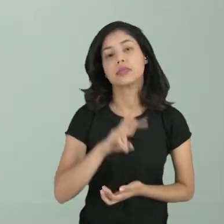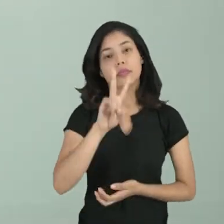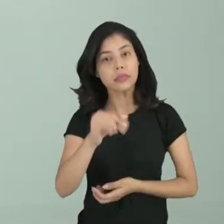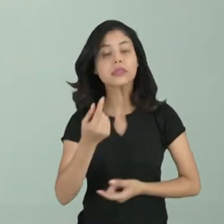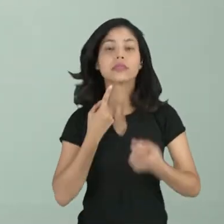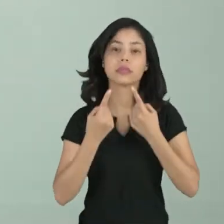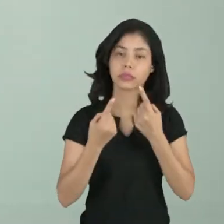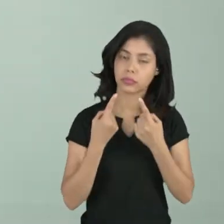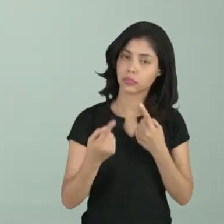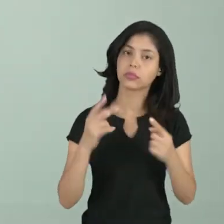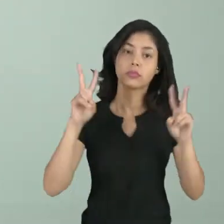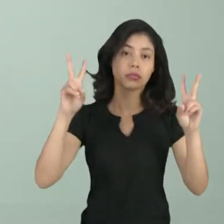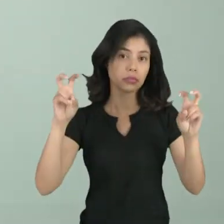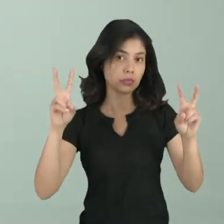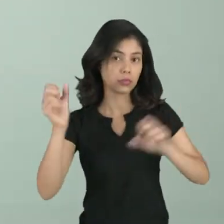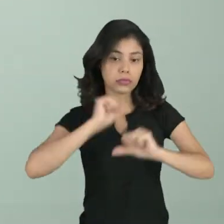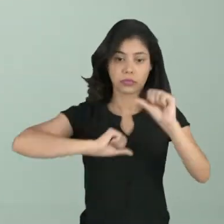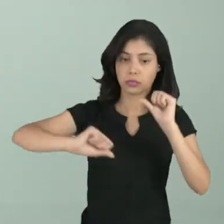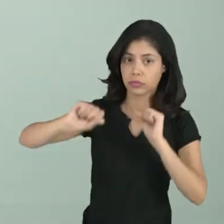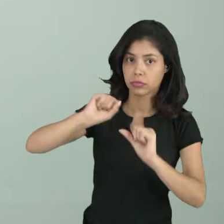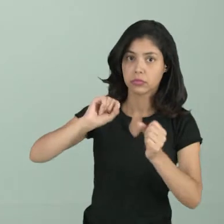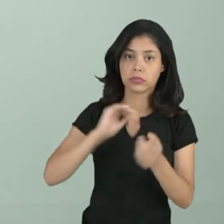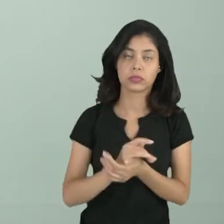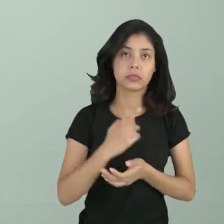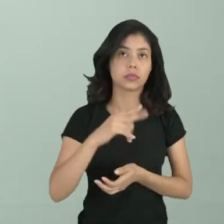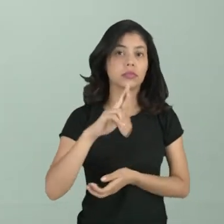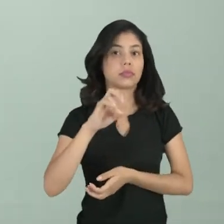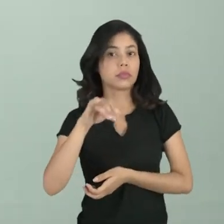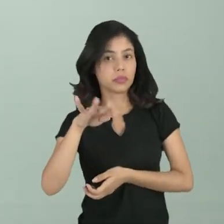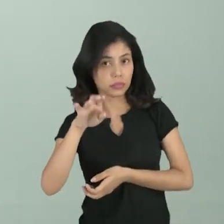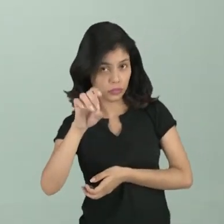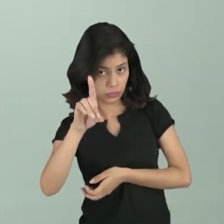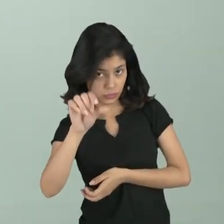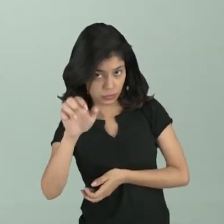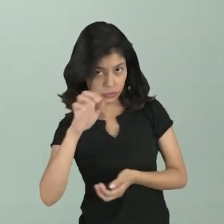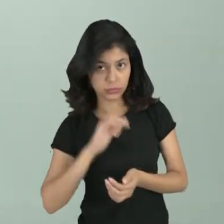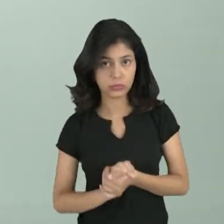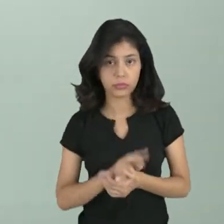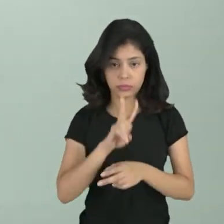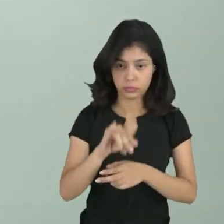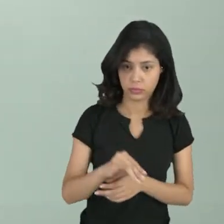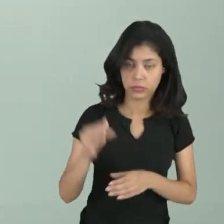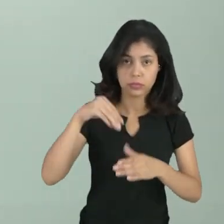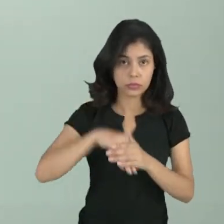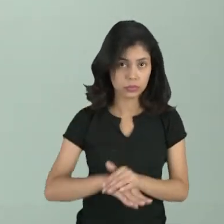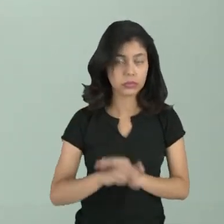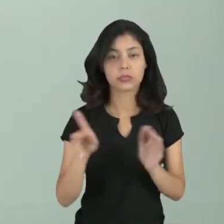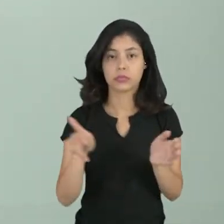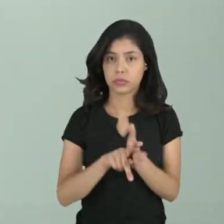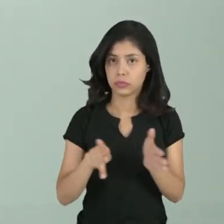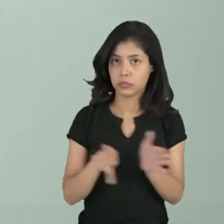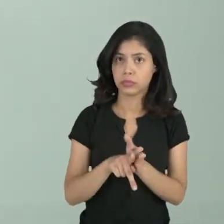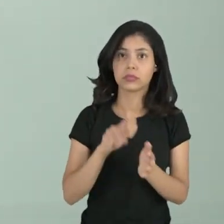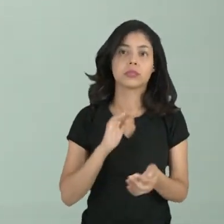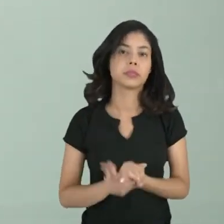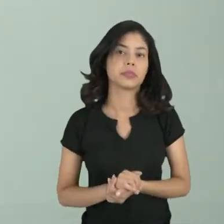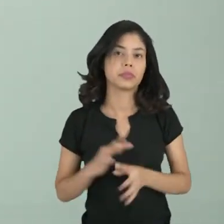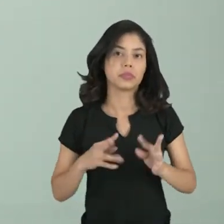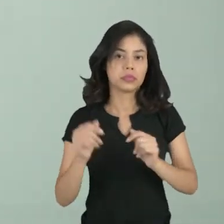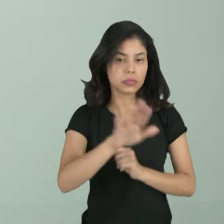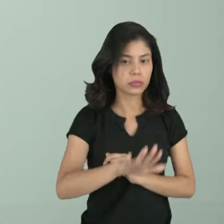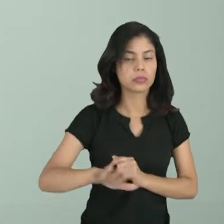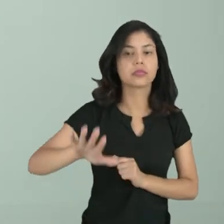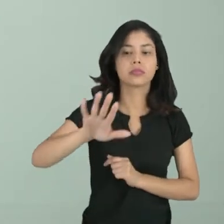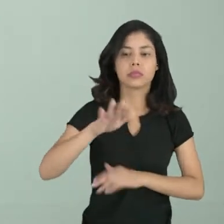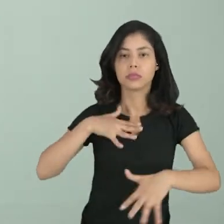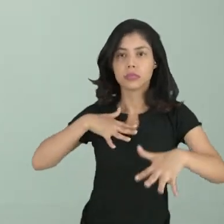criar uma teoria contrária ao pensamento de Parmênides. Ele vai colocar o devir, ou seja, tudo